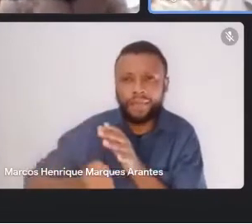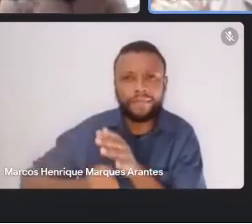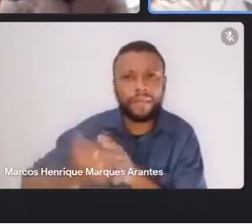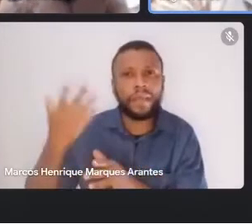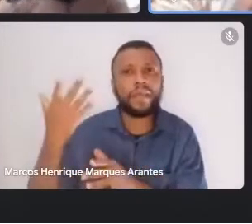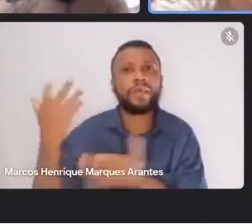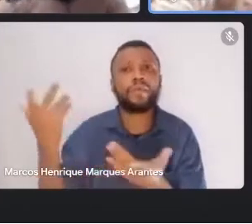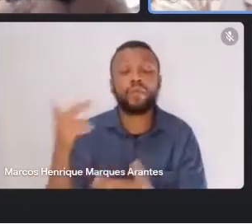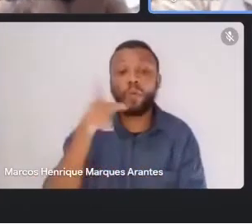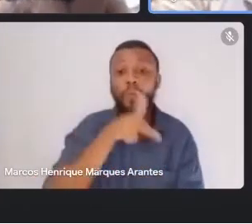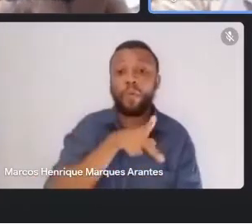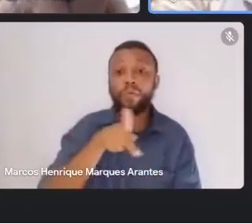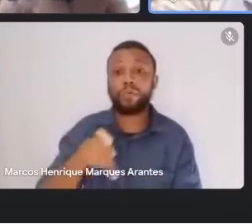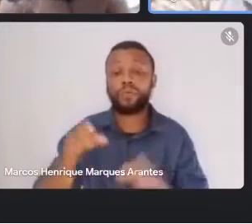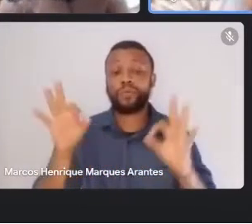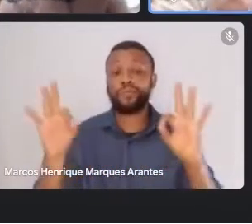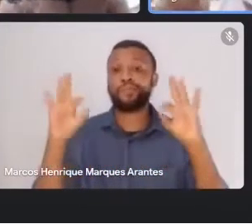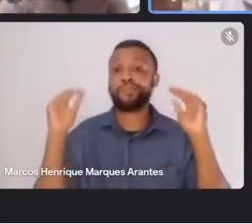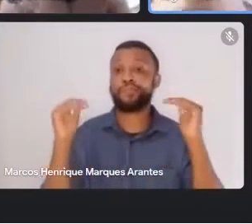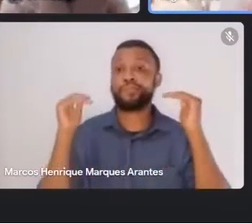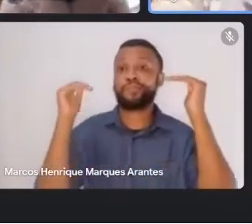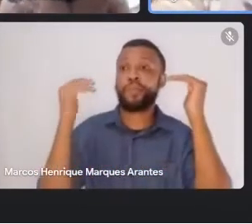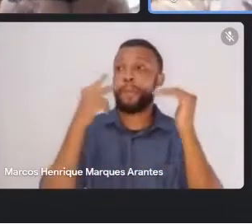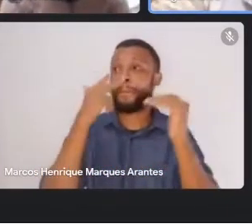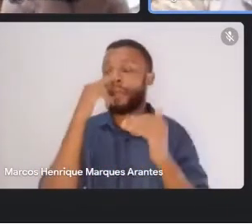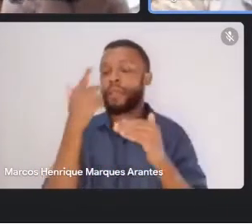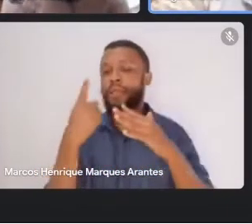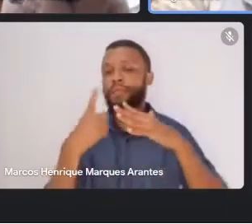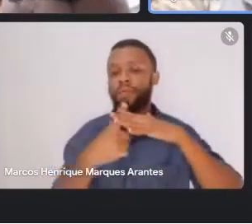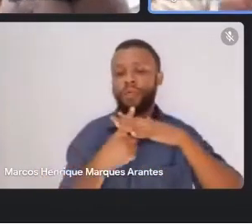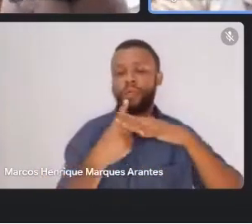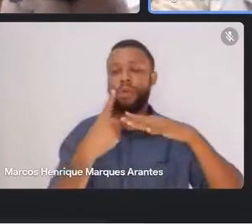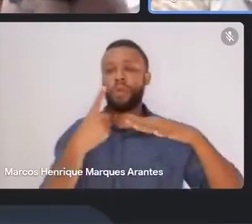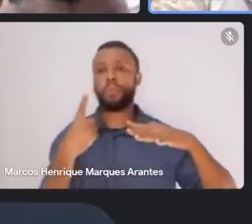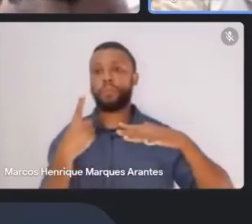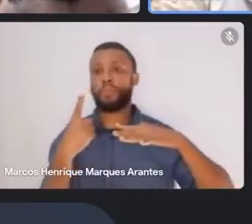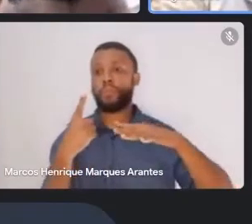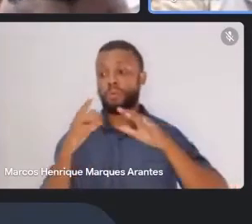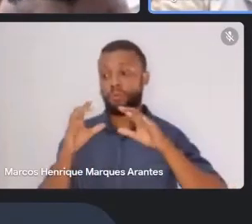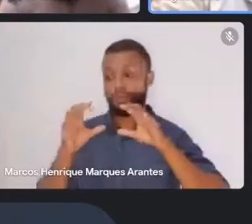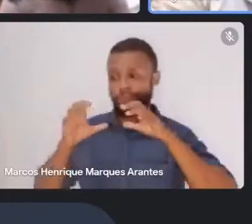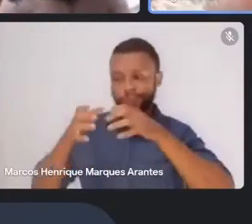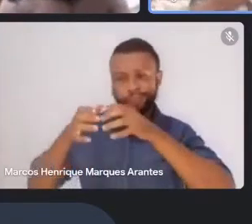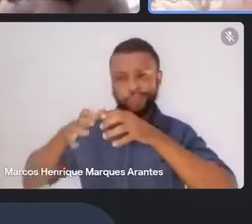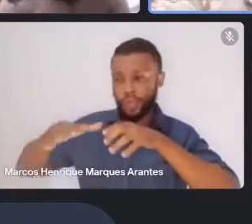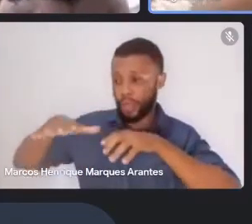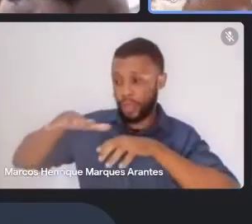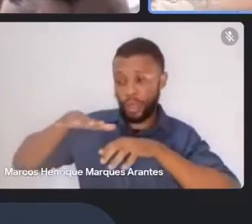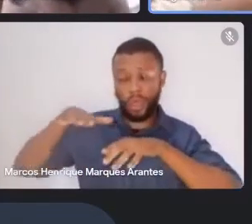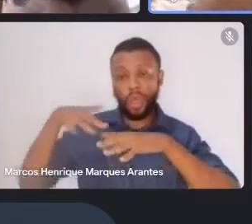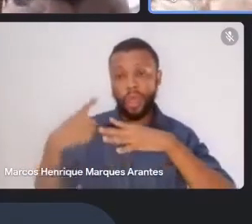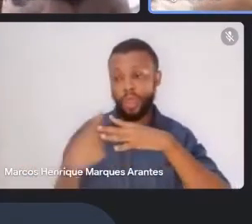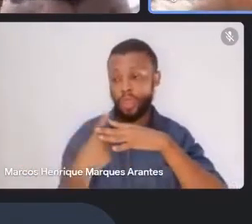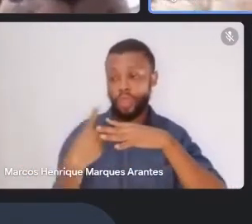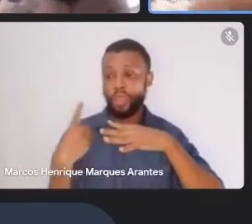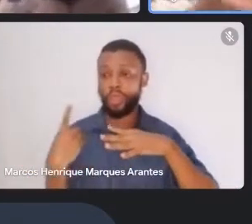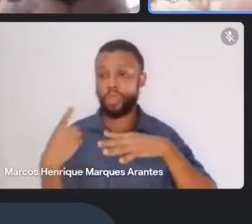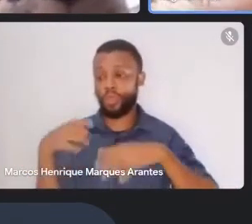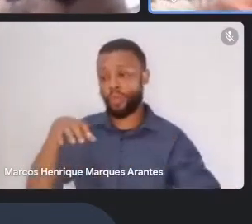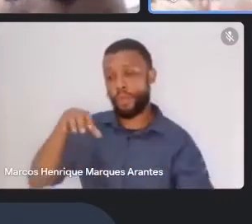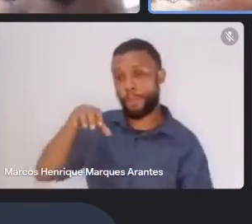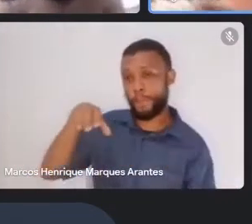professores se isolam, esse mundo isolado da educação, onde, às vezes, esses vasos